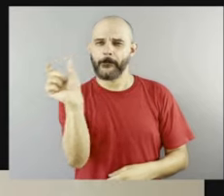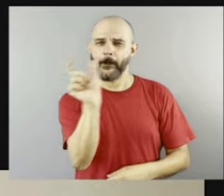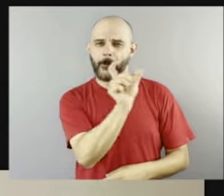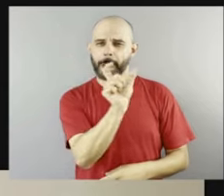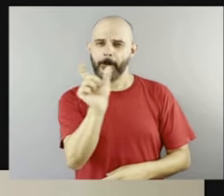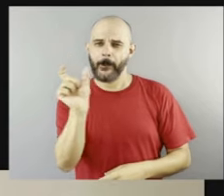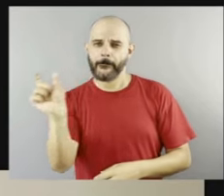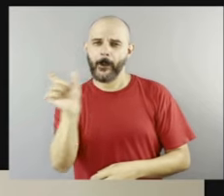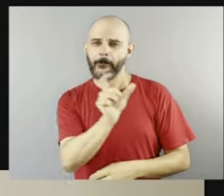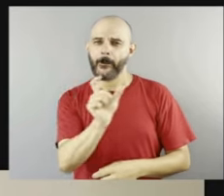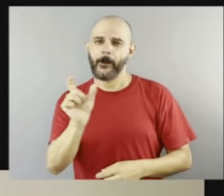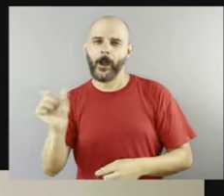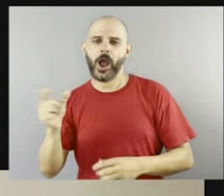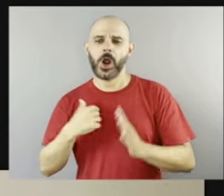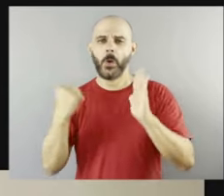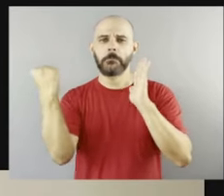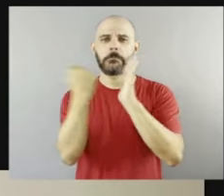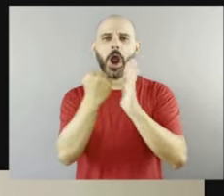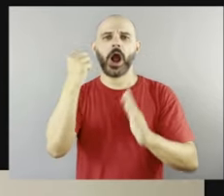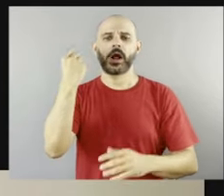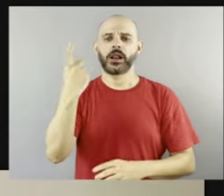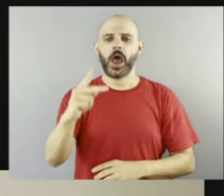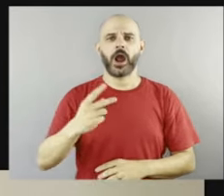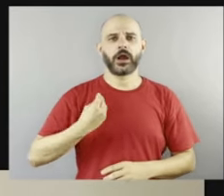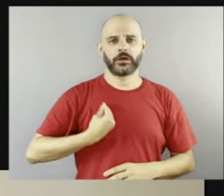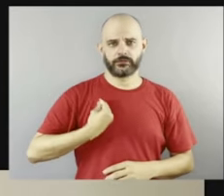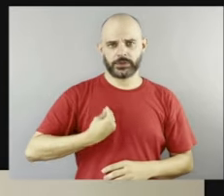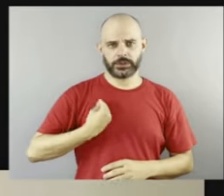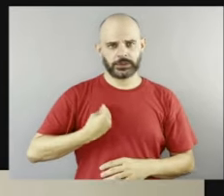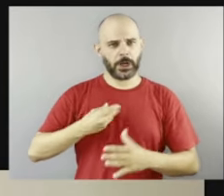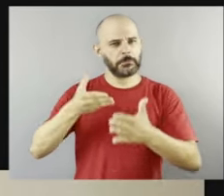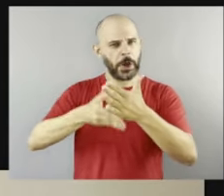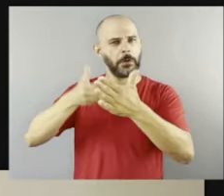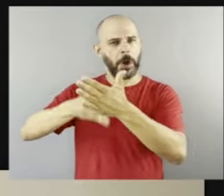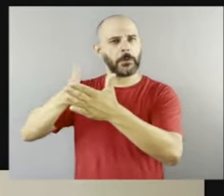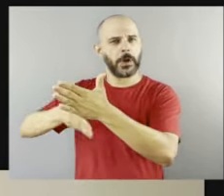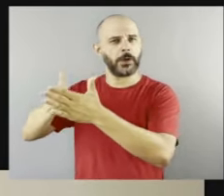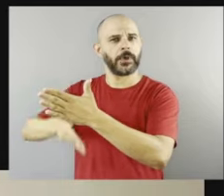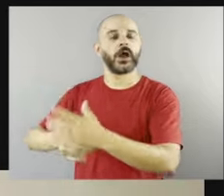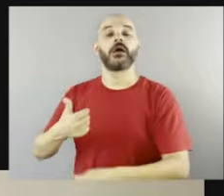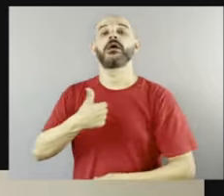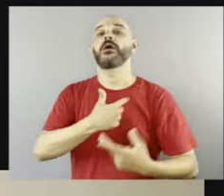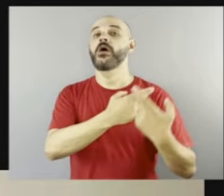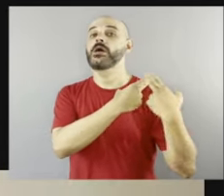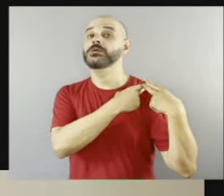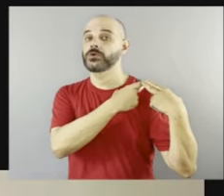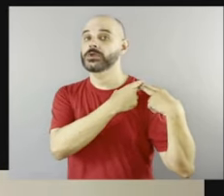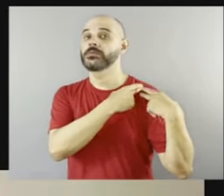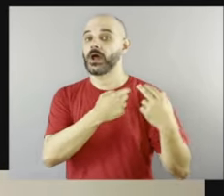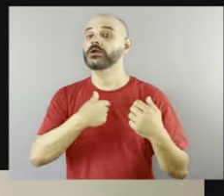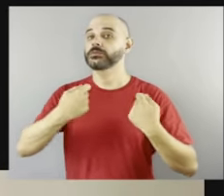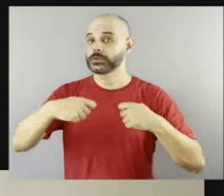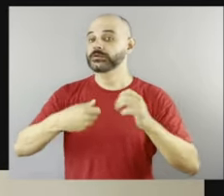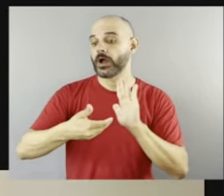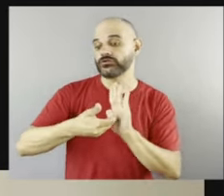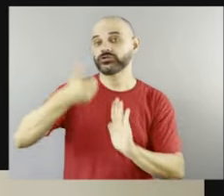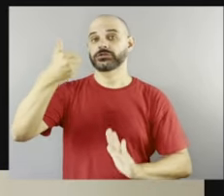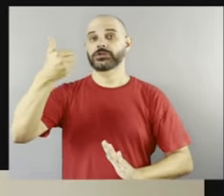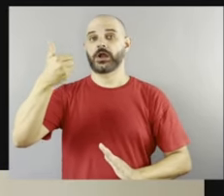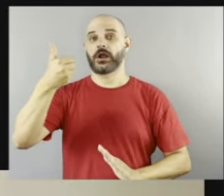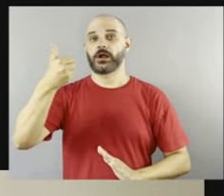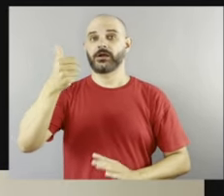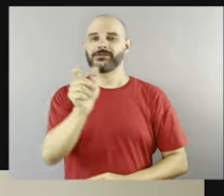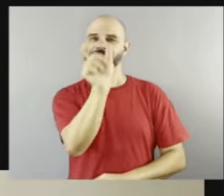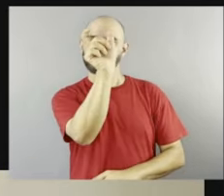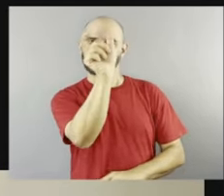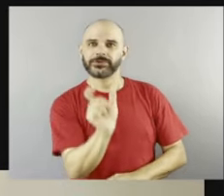de alguém com deficiência? E qual é a minha responsabilidade na hora de sacar essa barreira da frente de uma